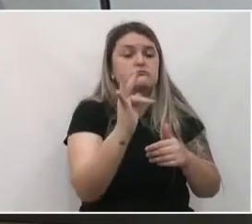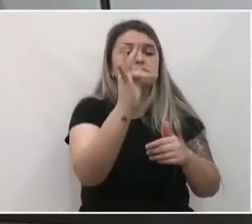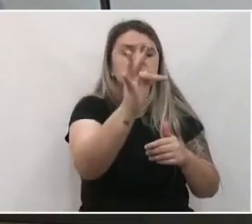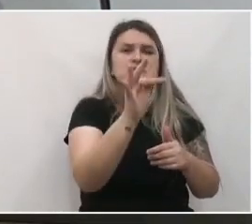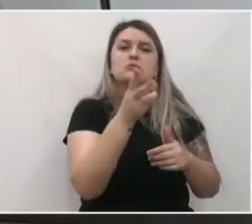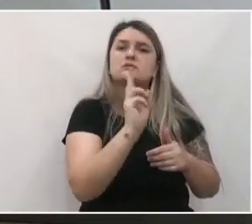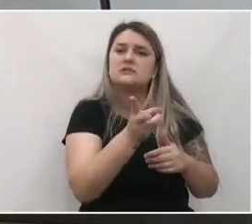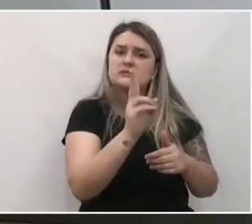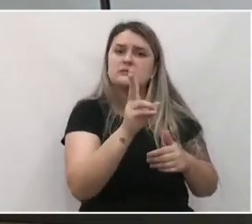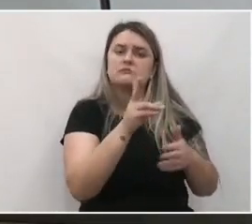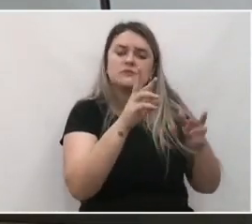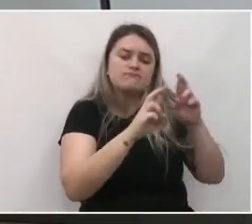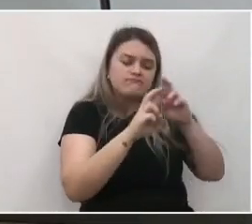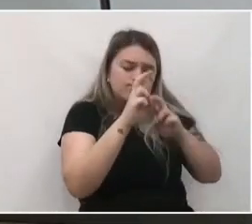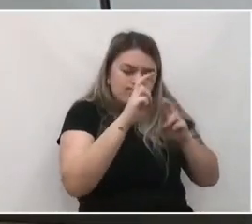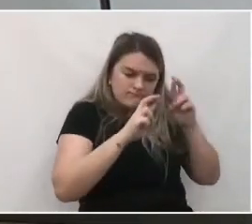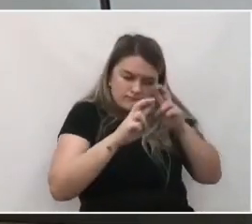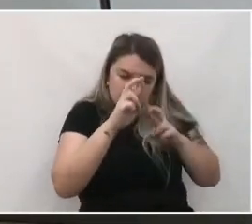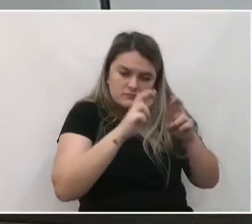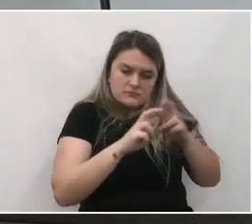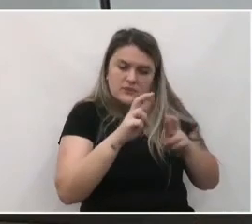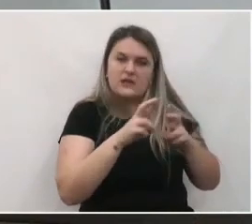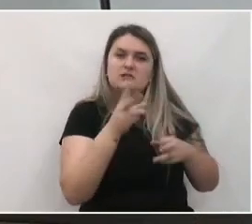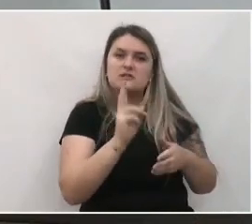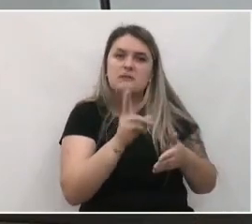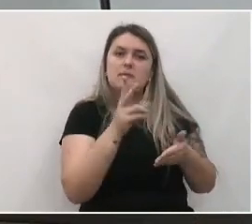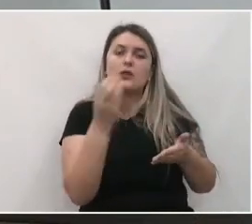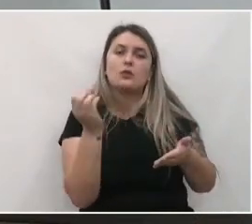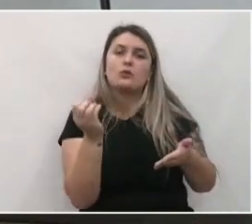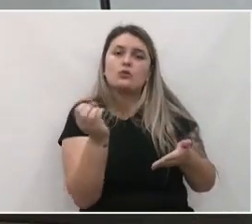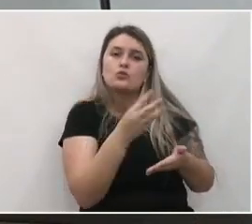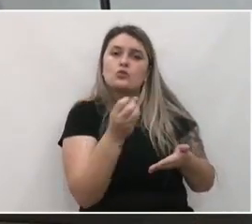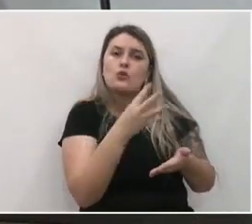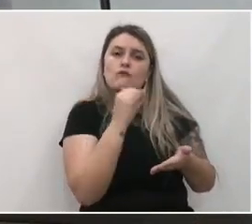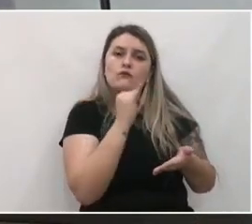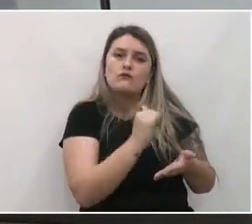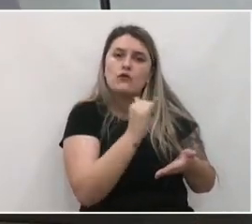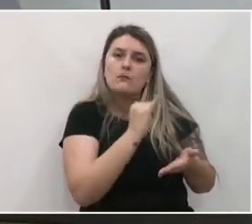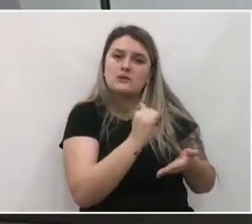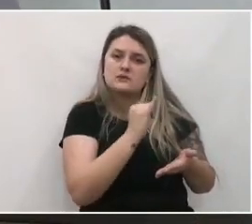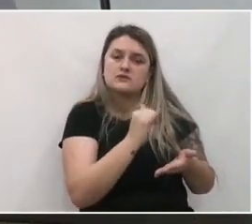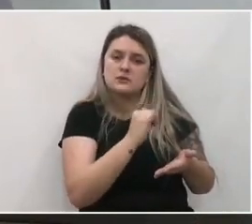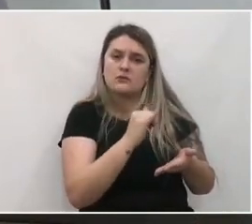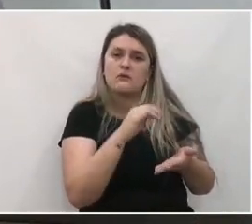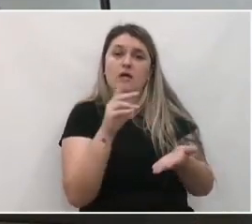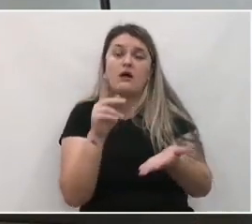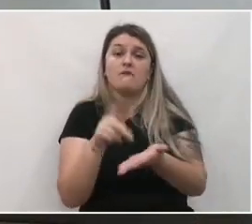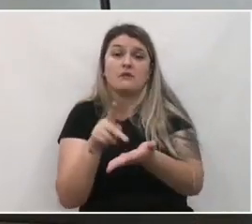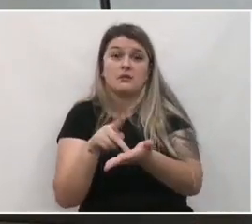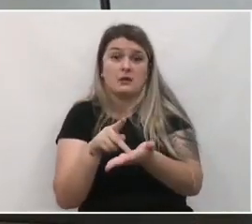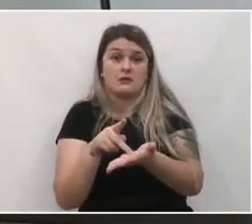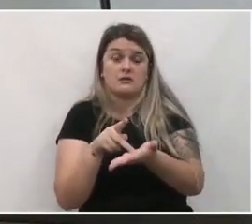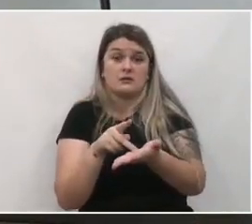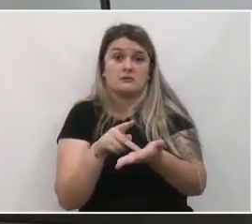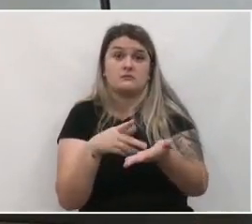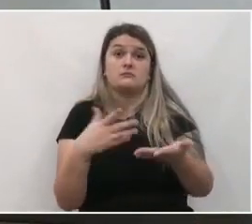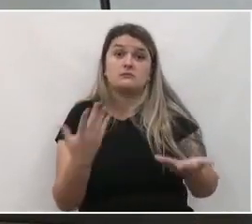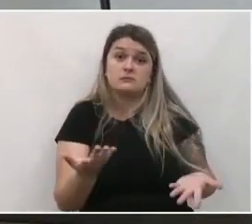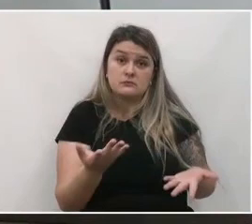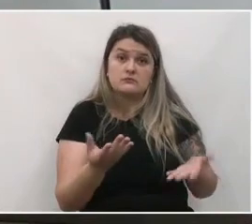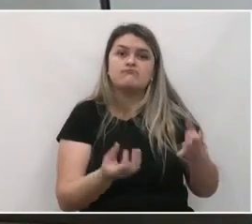revisão do Plano Diretor é uma forma de atualizar o plano à realidade atual. Afim de criar